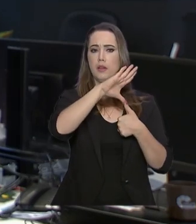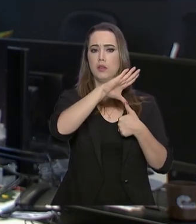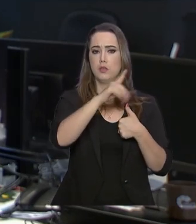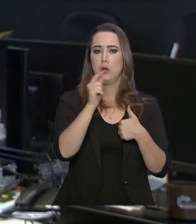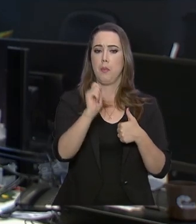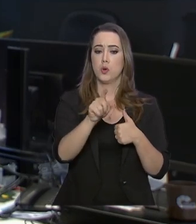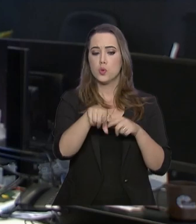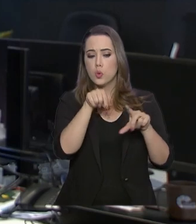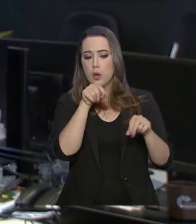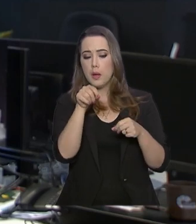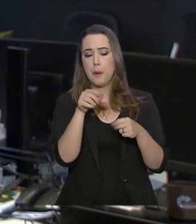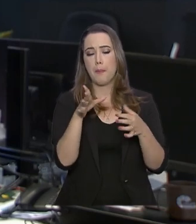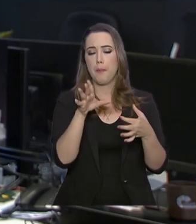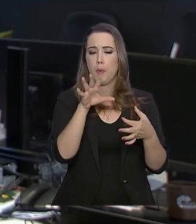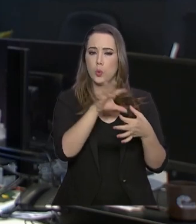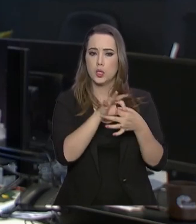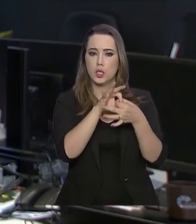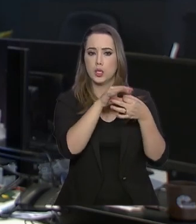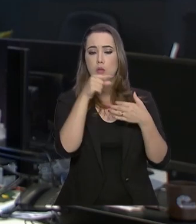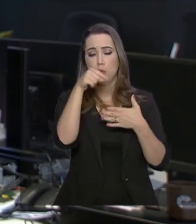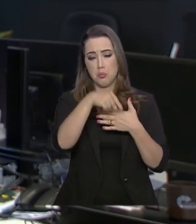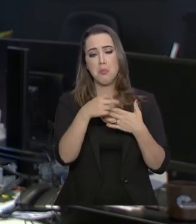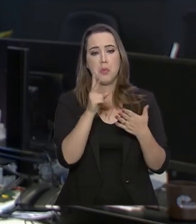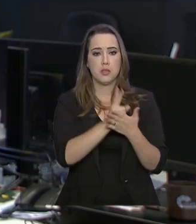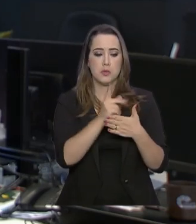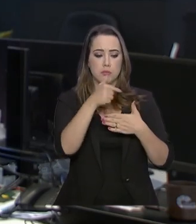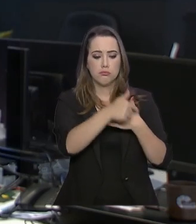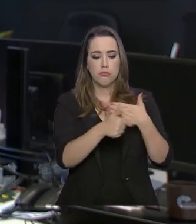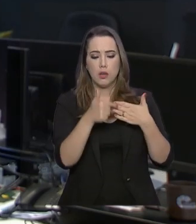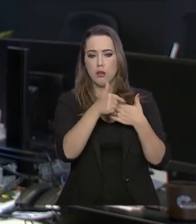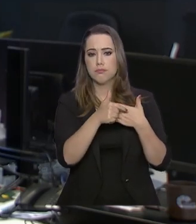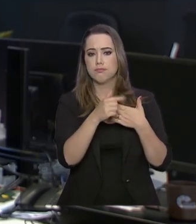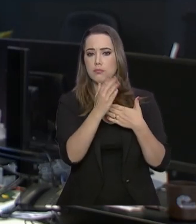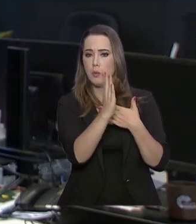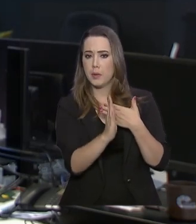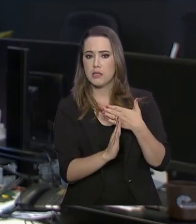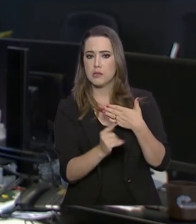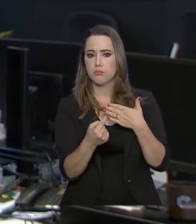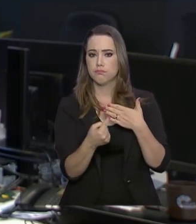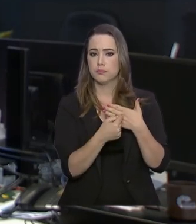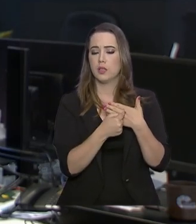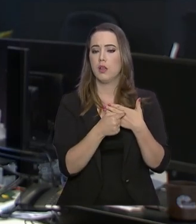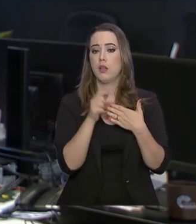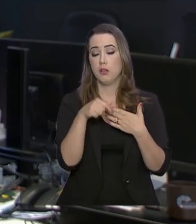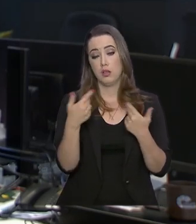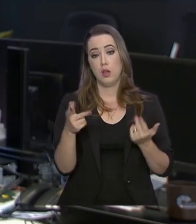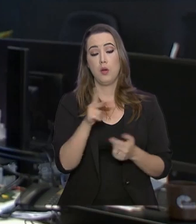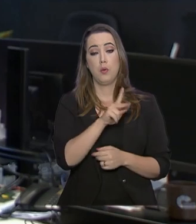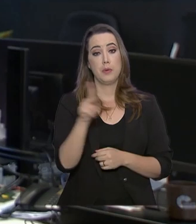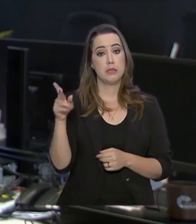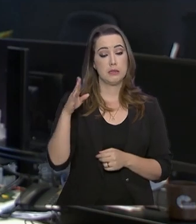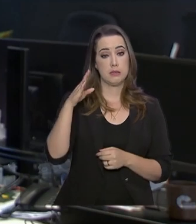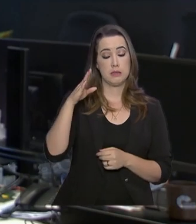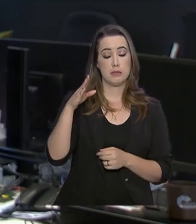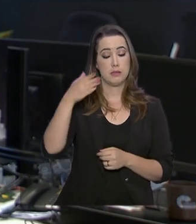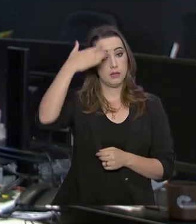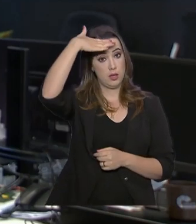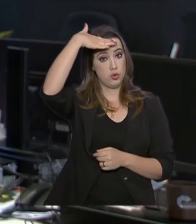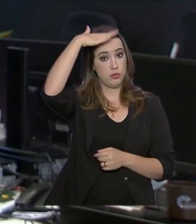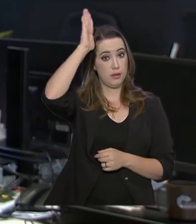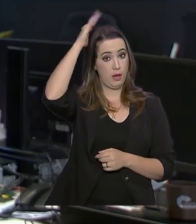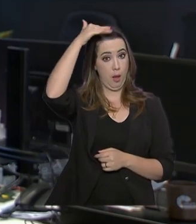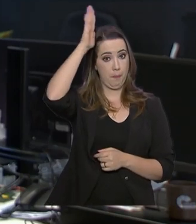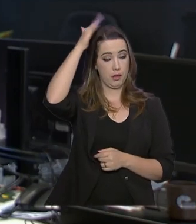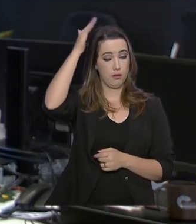partes do mundo, inclusive aqui no Atlântico Sul. Foi isso que fez o presidente americano Donald Trump ao nomear o Brasil como aliado